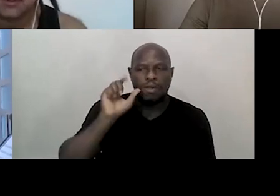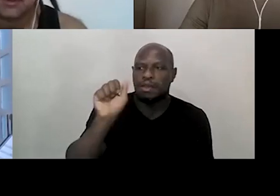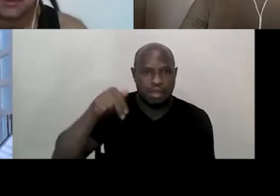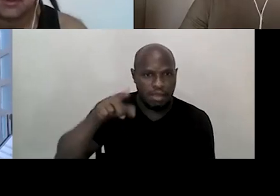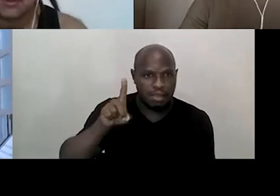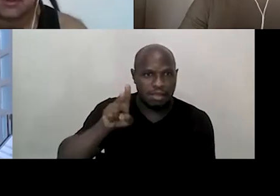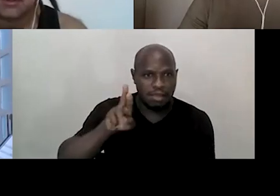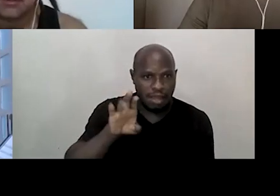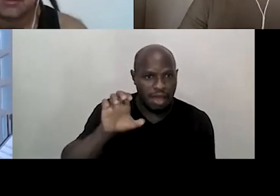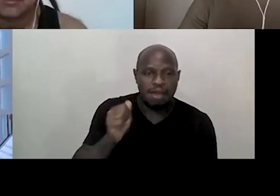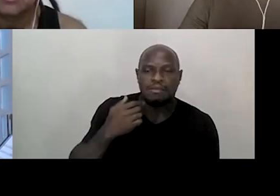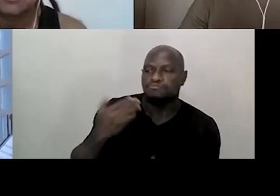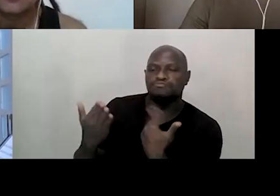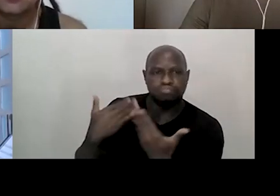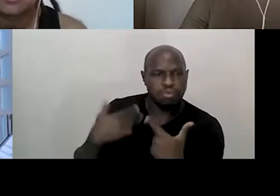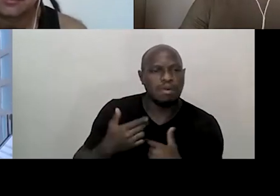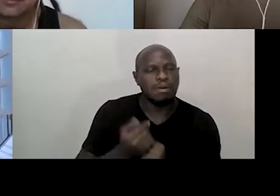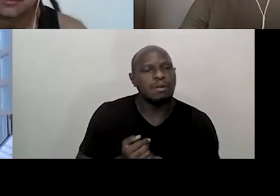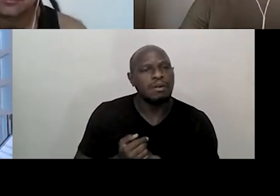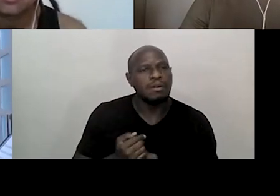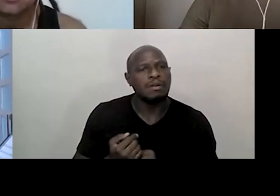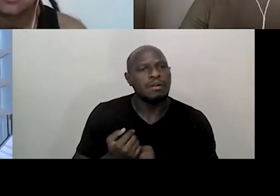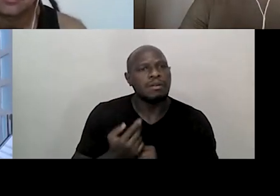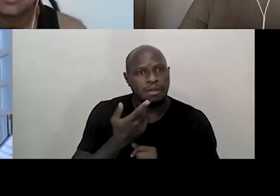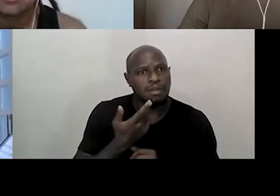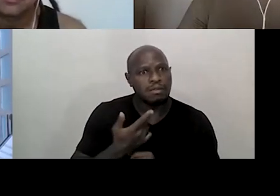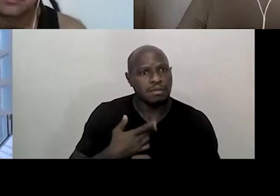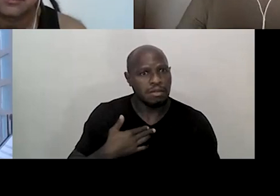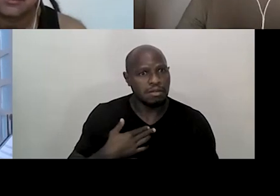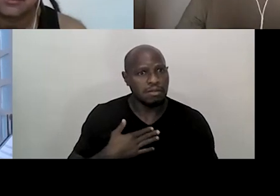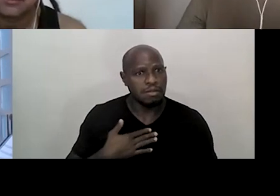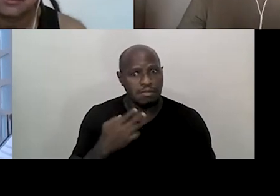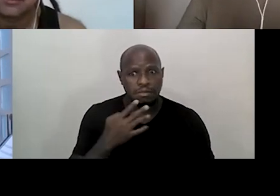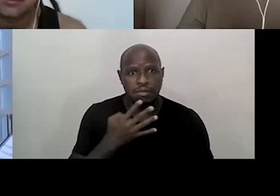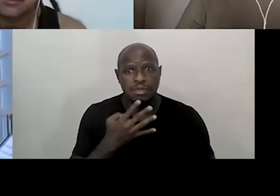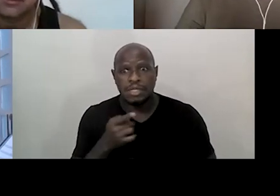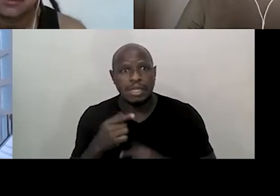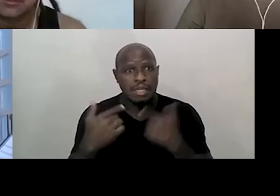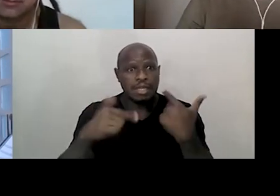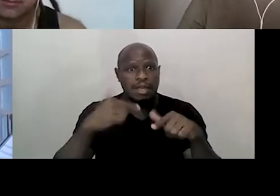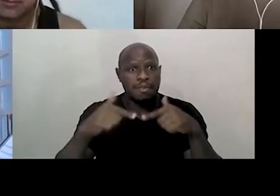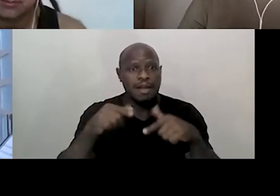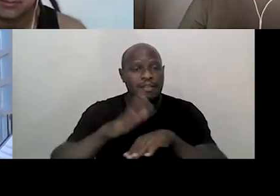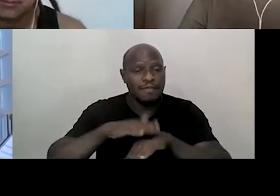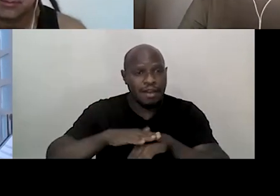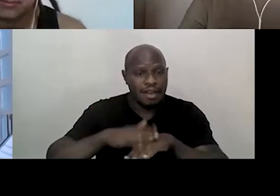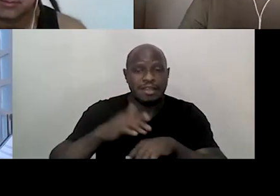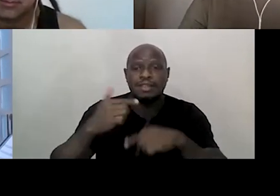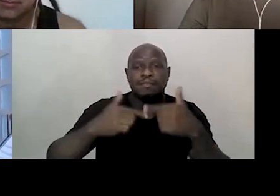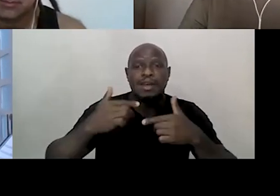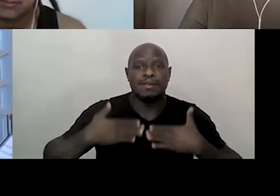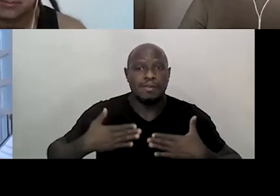muito assim, de careta com esse trabalho que eles realizam, porque eles estão trabalhando com corpos